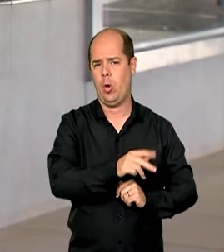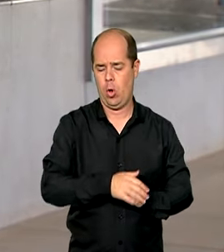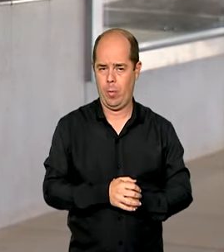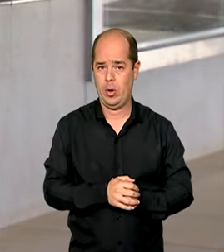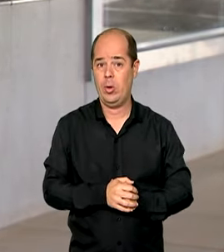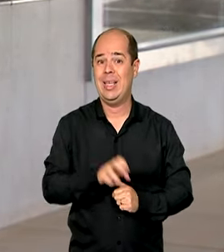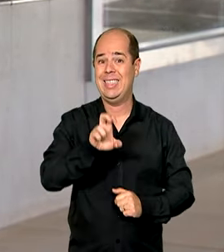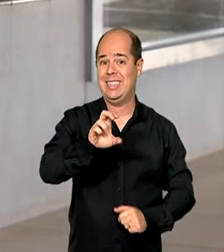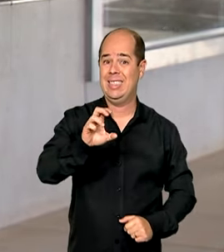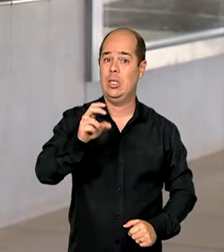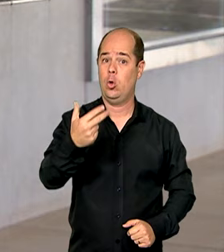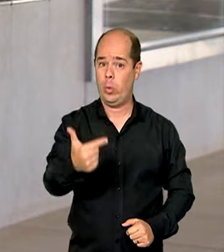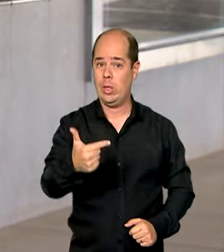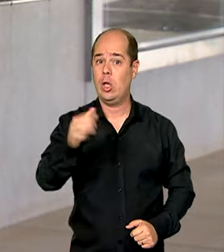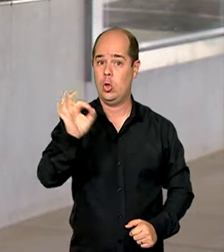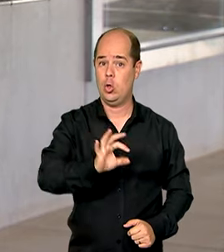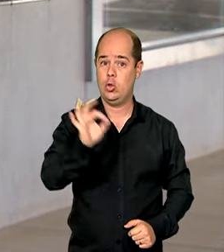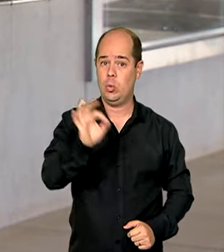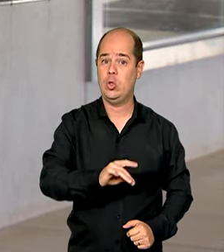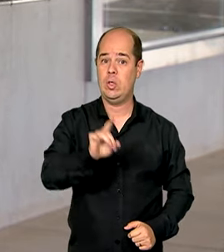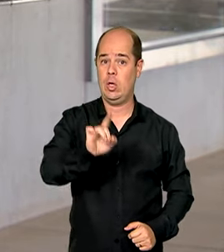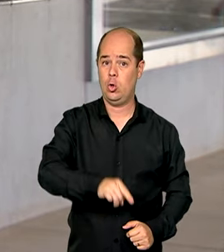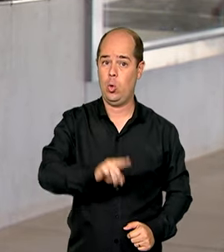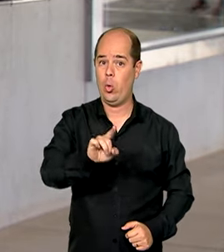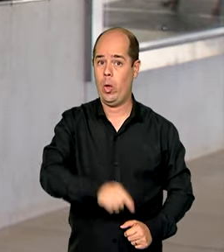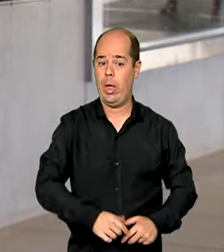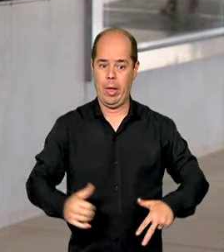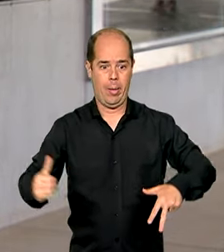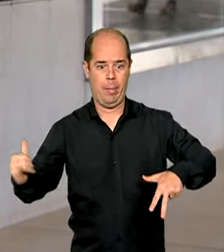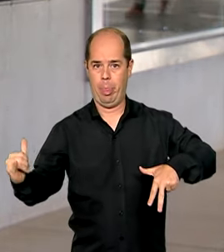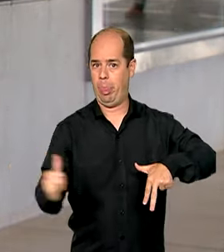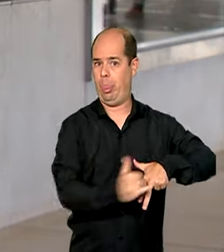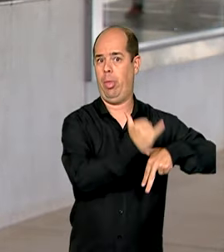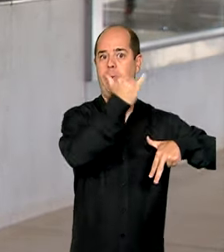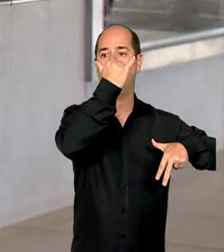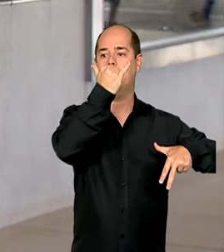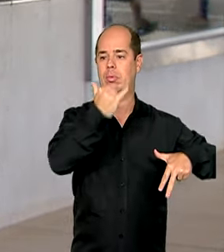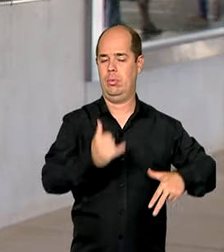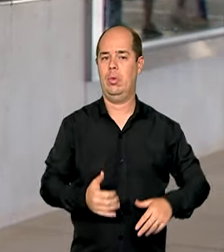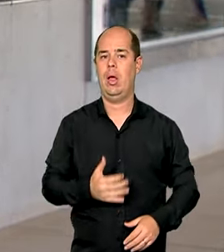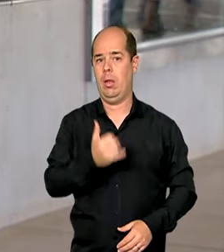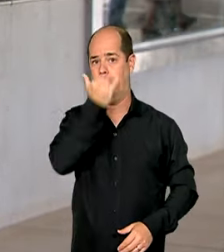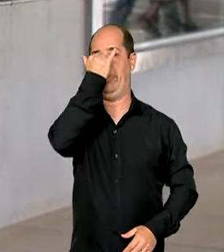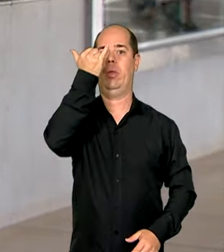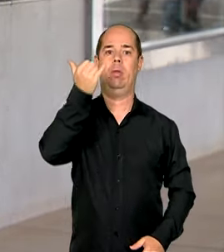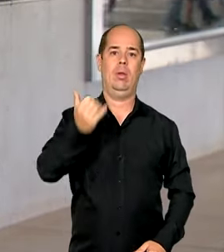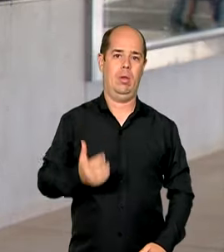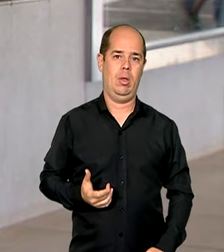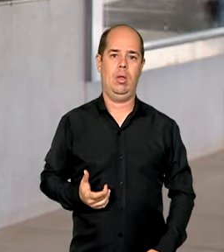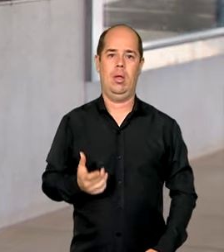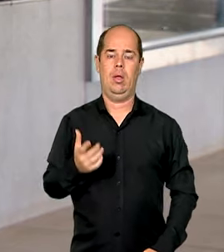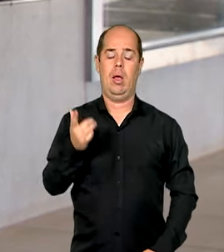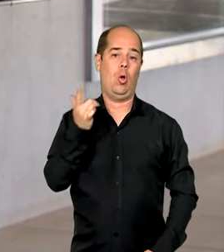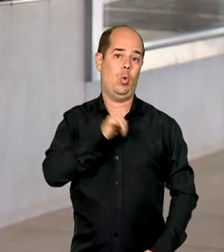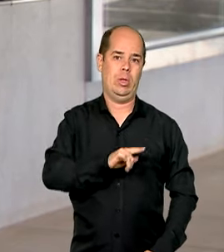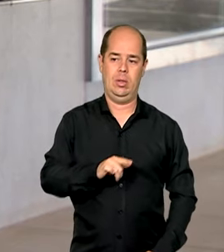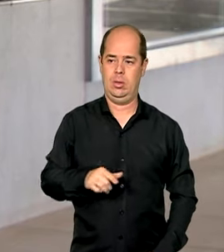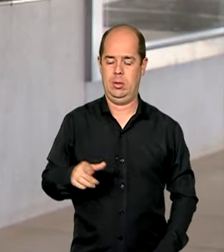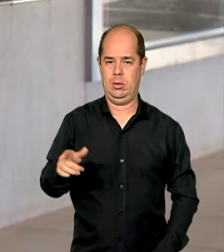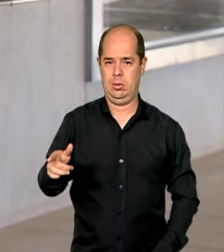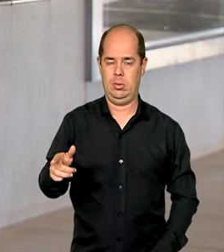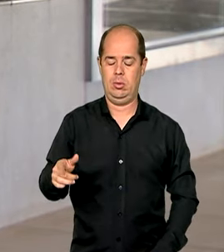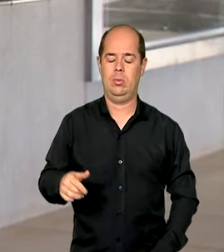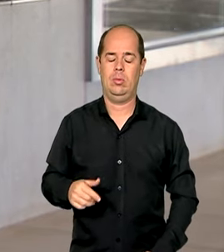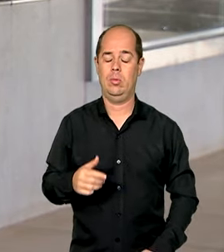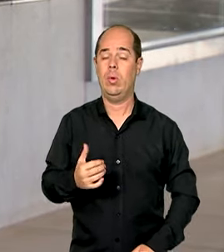relativas a acidentes graves de trabalho. Só em 2023, mais de 390 mil